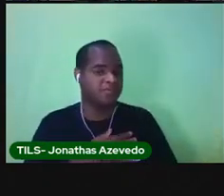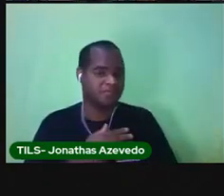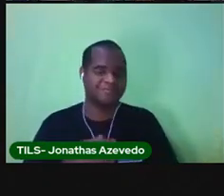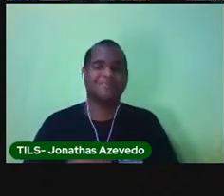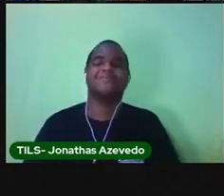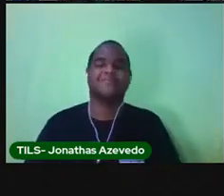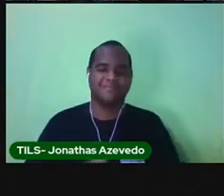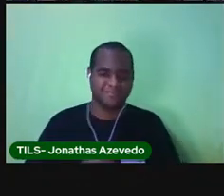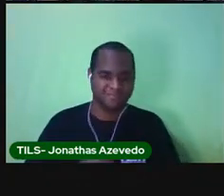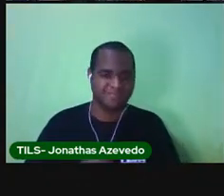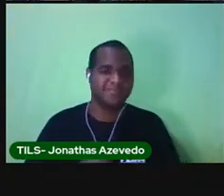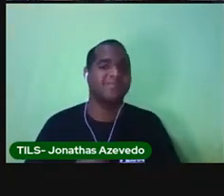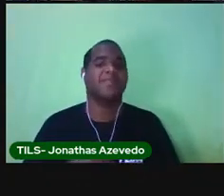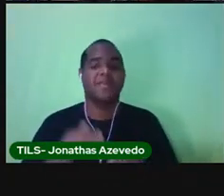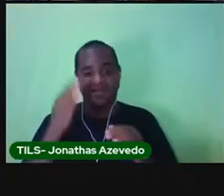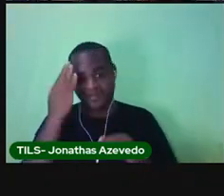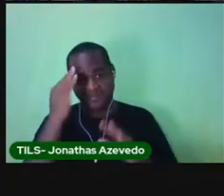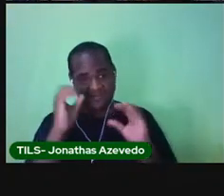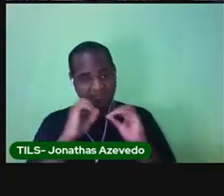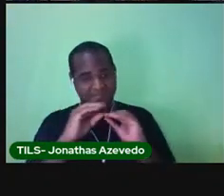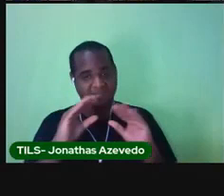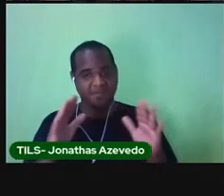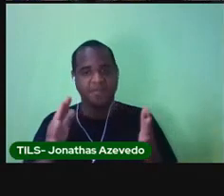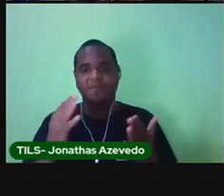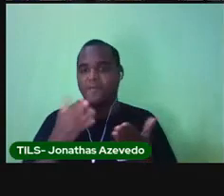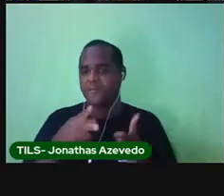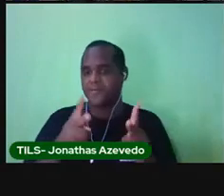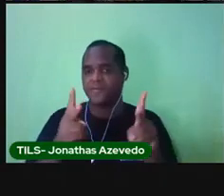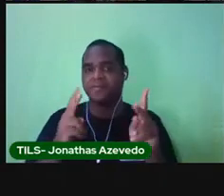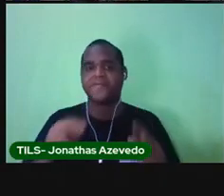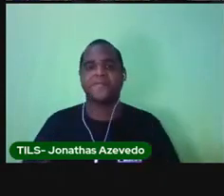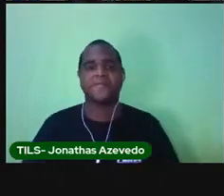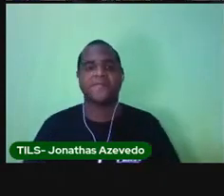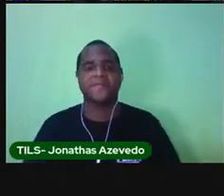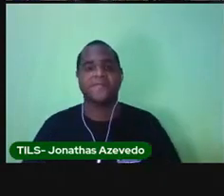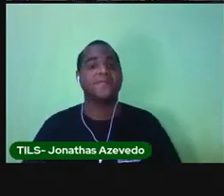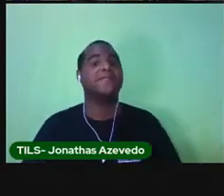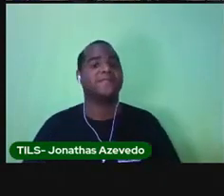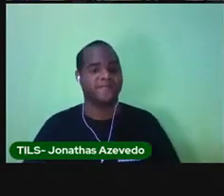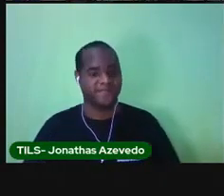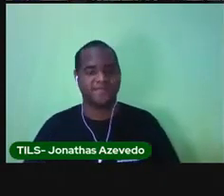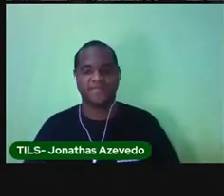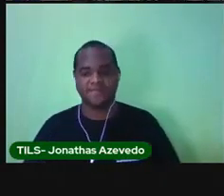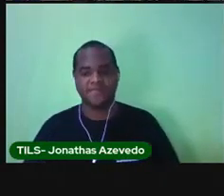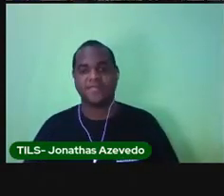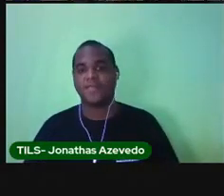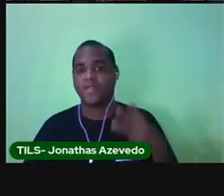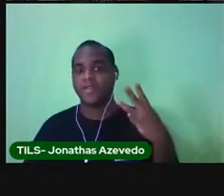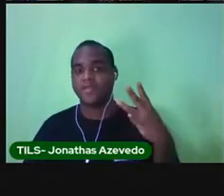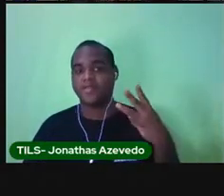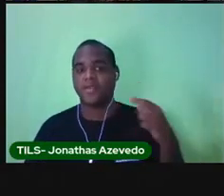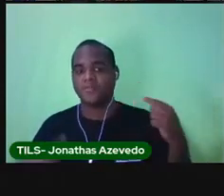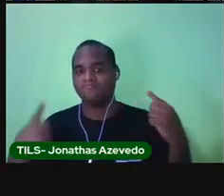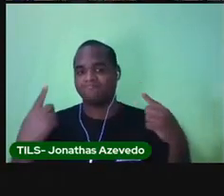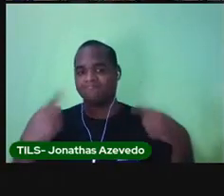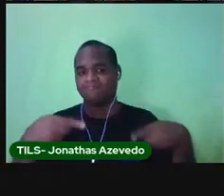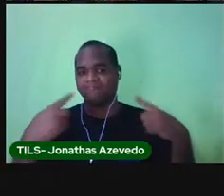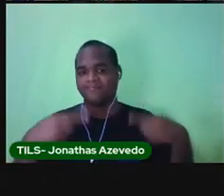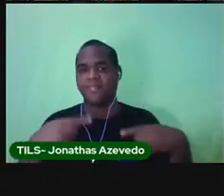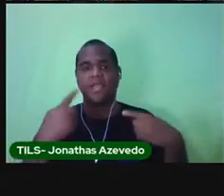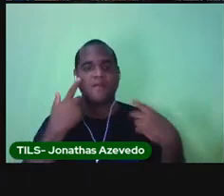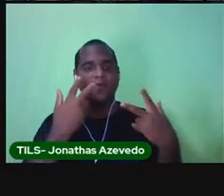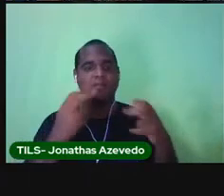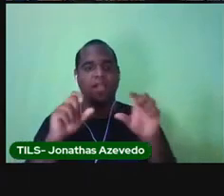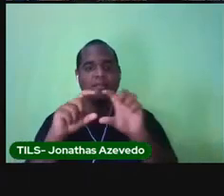Isso. Entendeu? Vamos continuar. A hora do desafio. Observe o